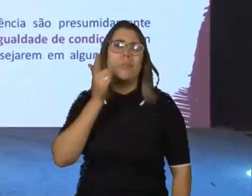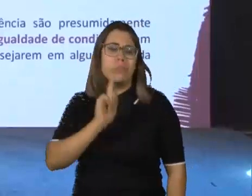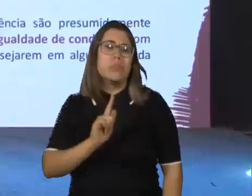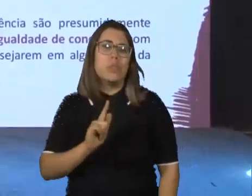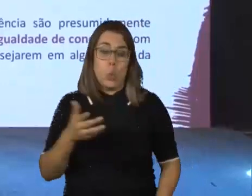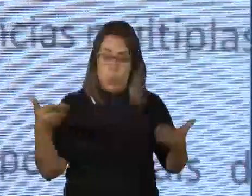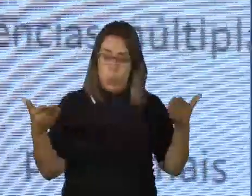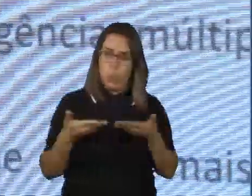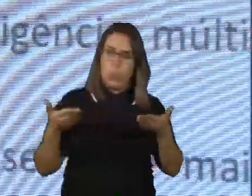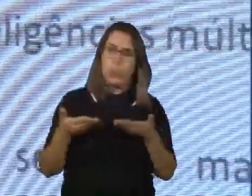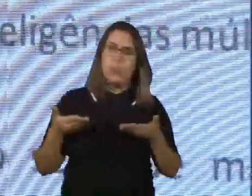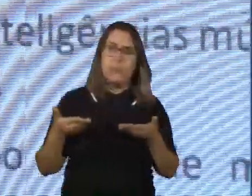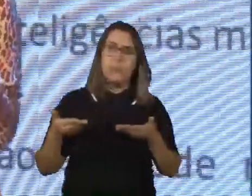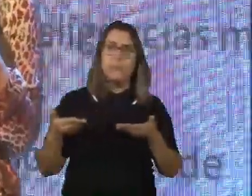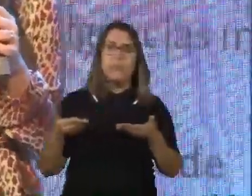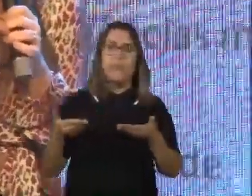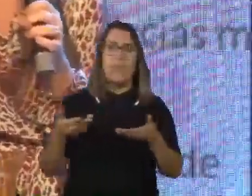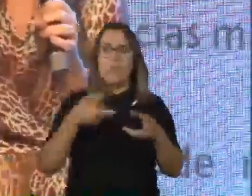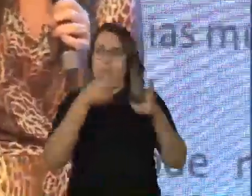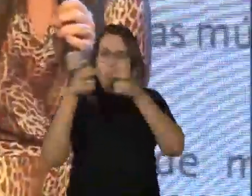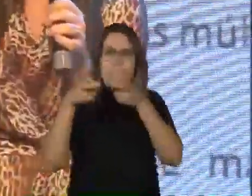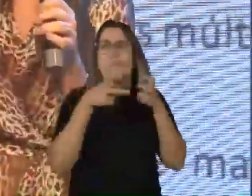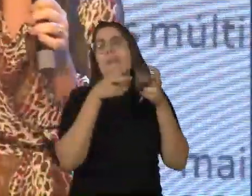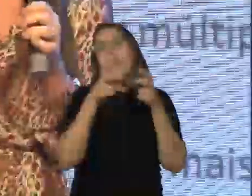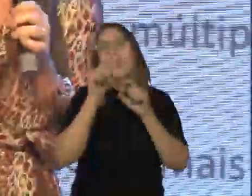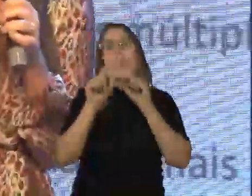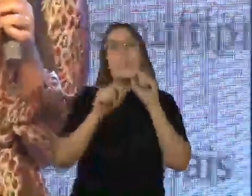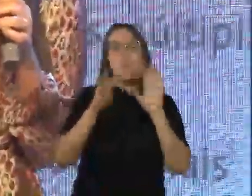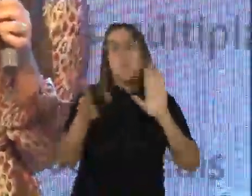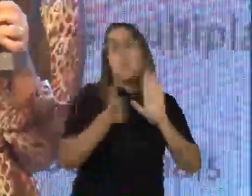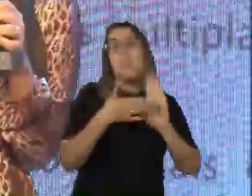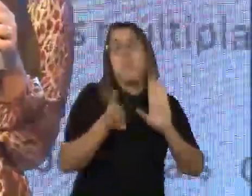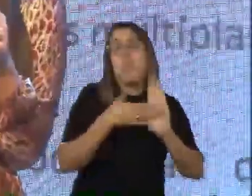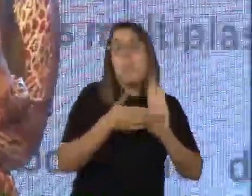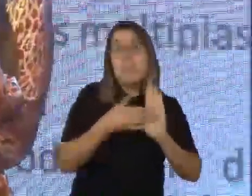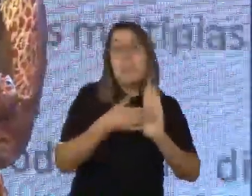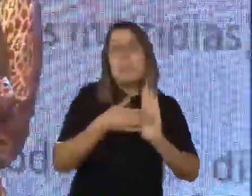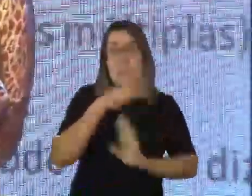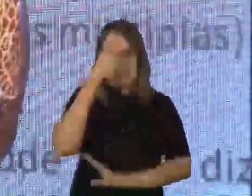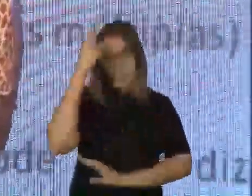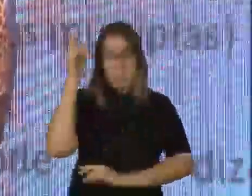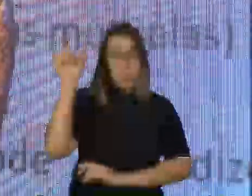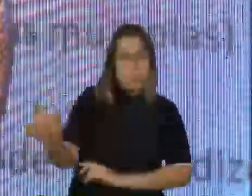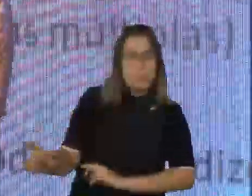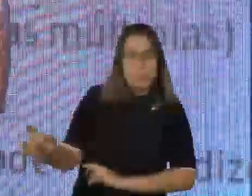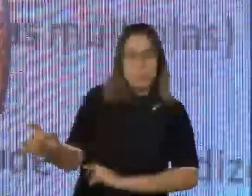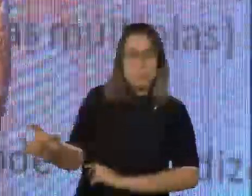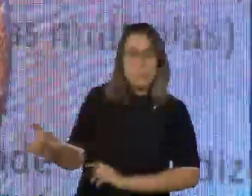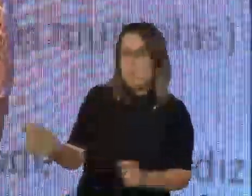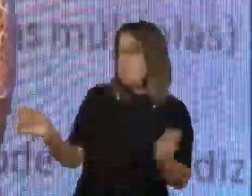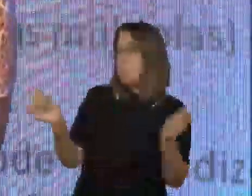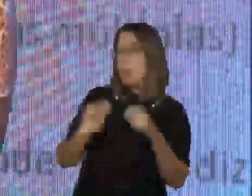Hoje, a presunção é de capacidade. A gente tem que provar que aquela pessoa é incapaz para dizer,